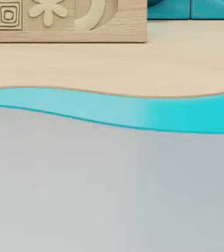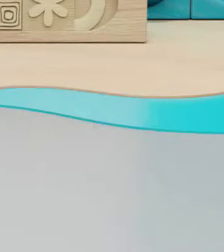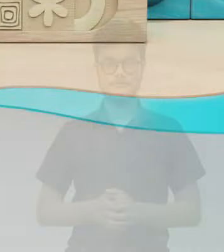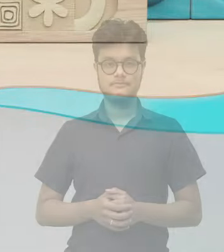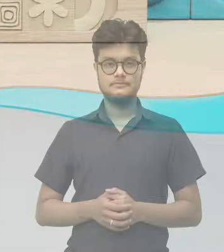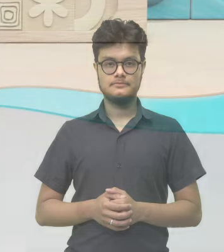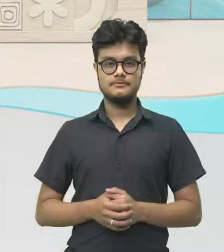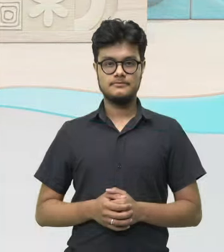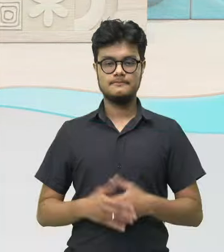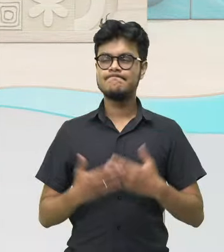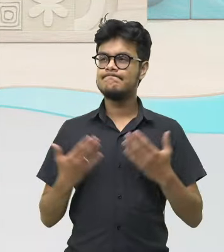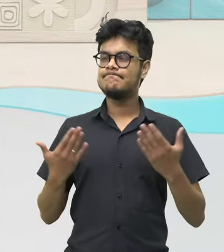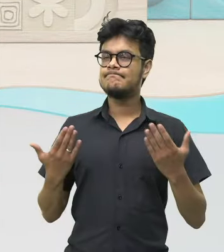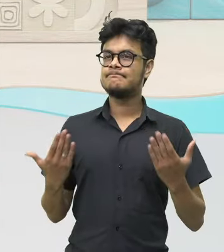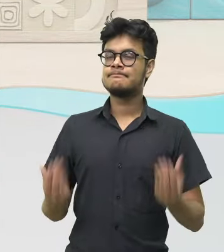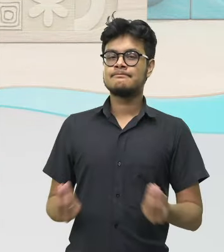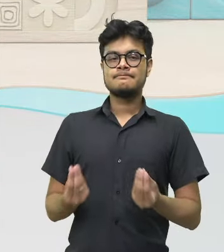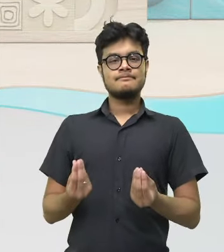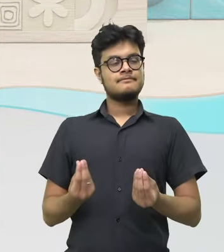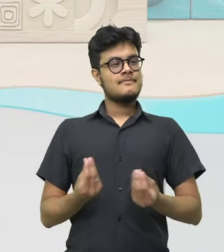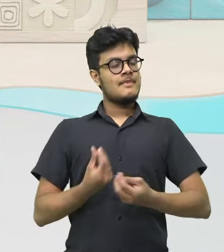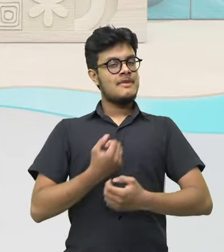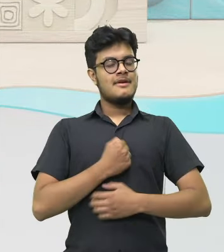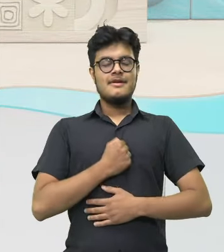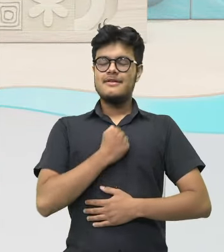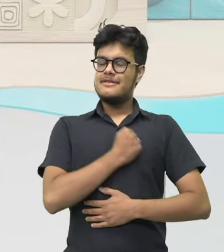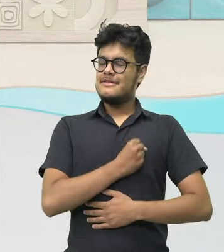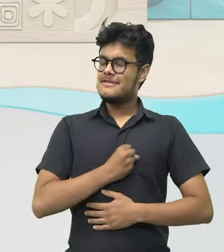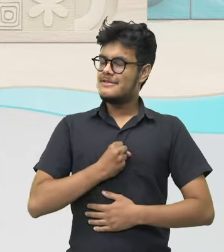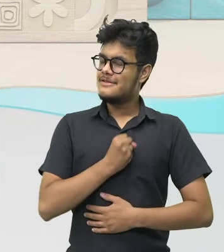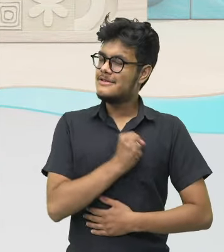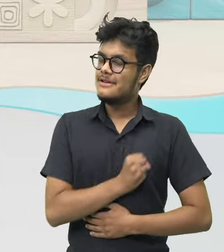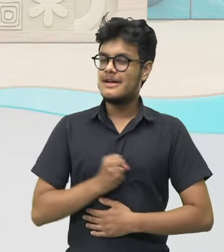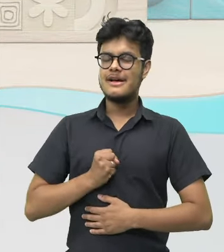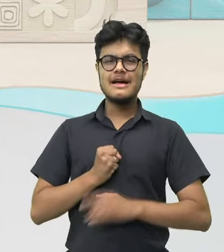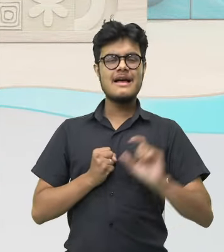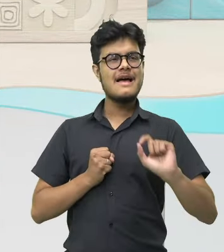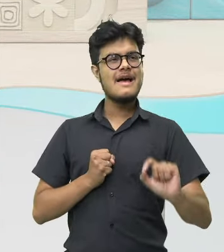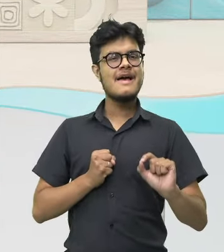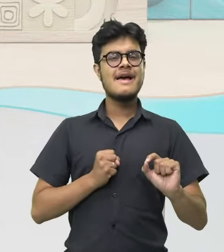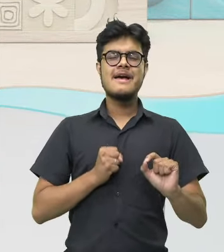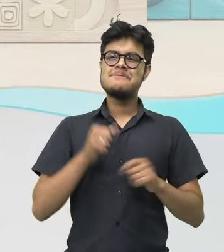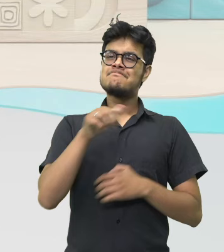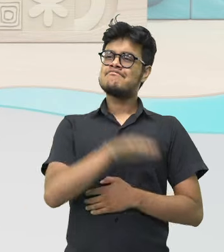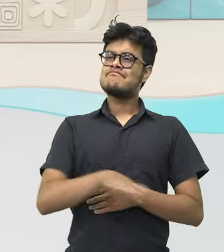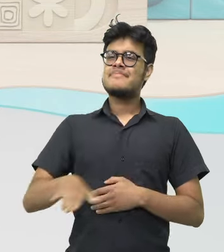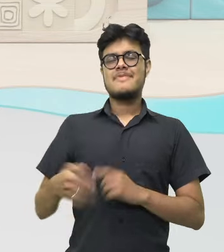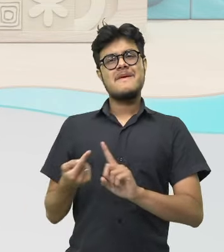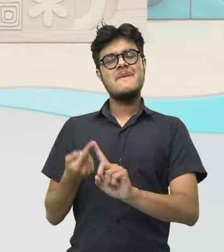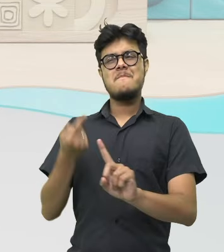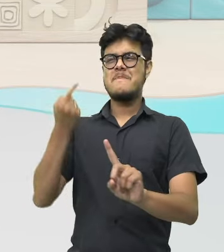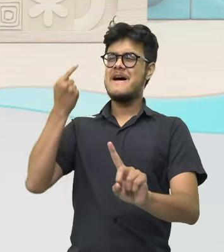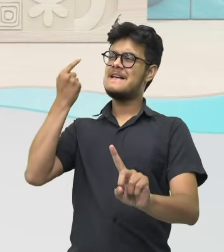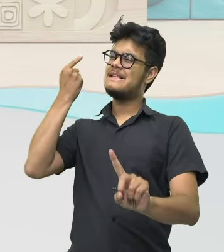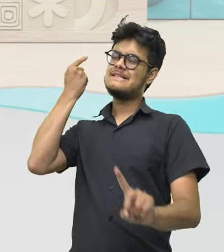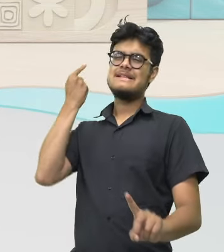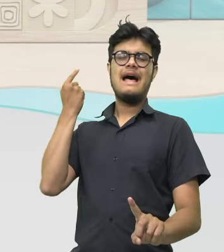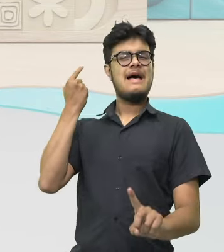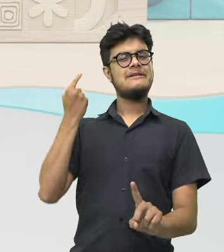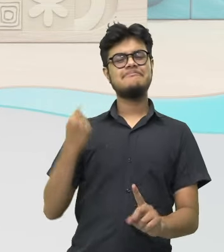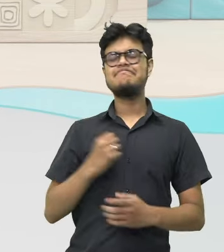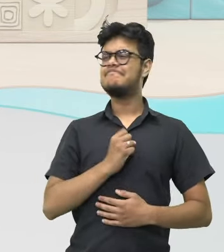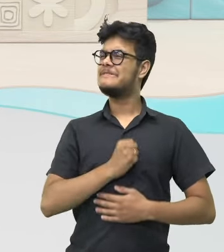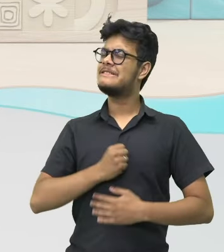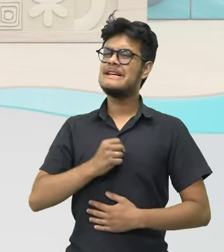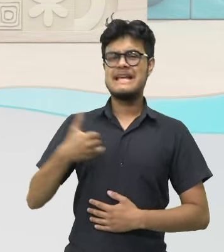Ai, saudade! Infância! Alguém aqui tem saudade